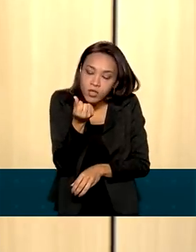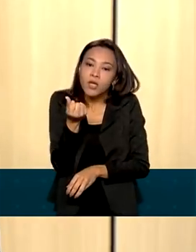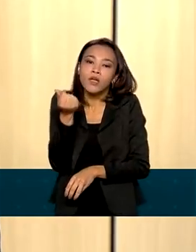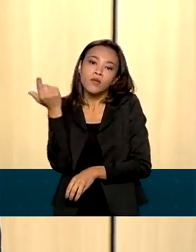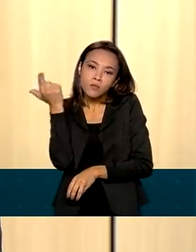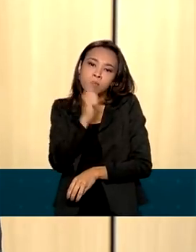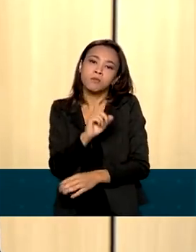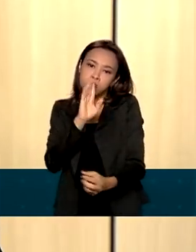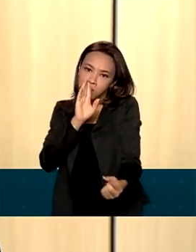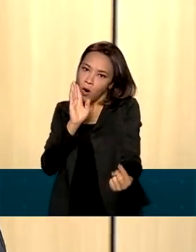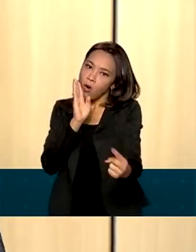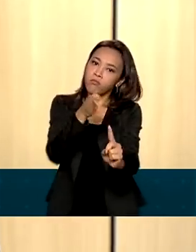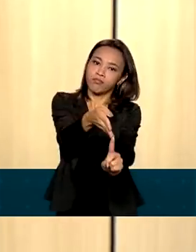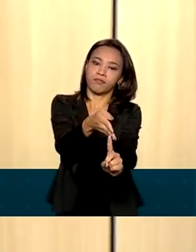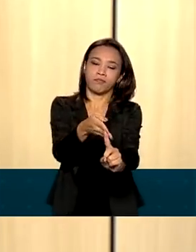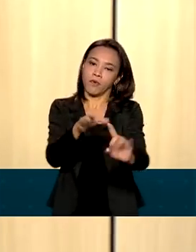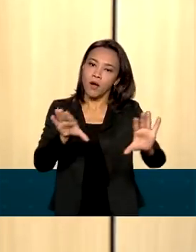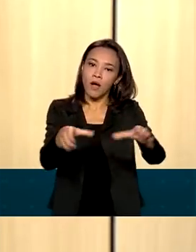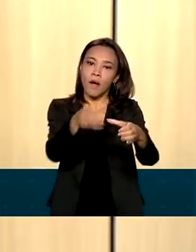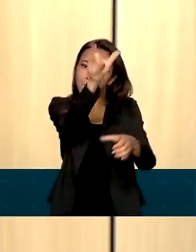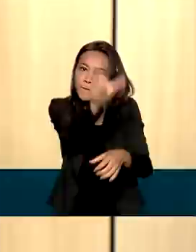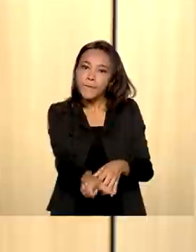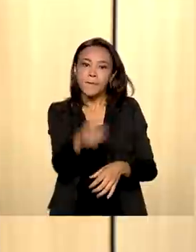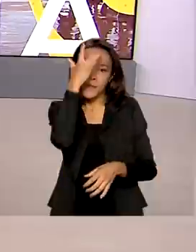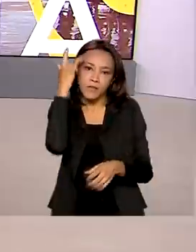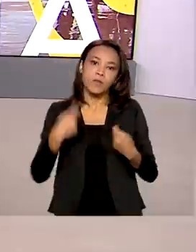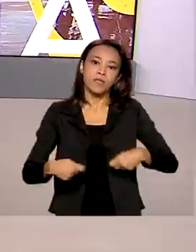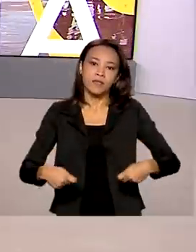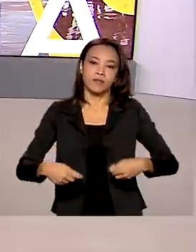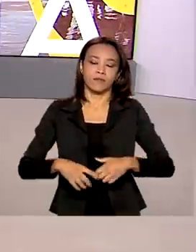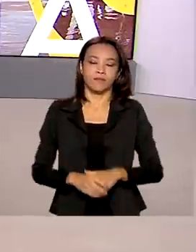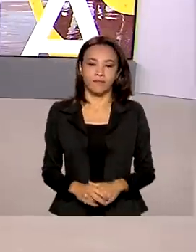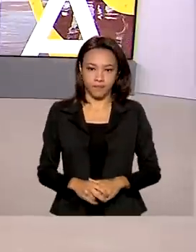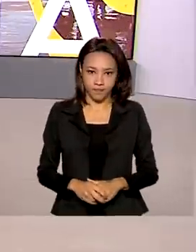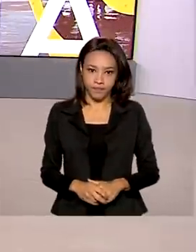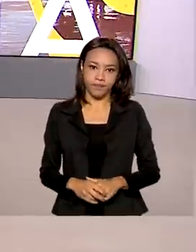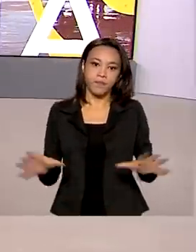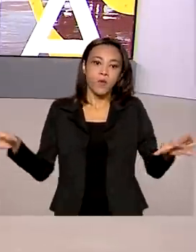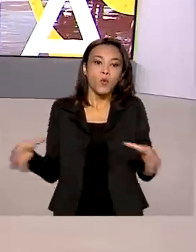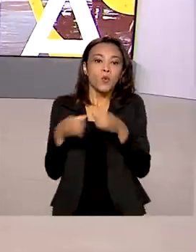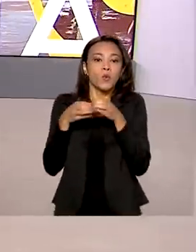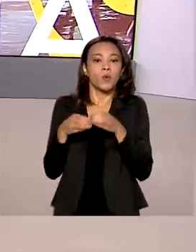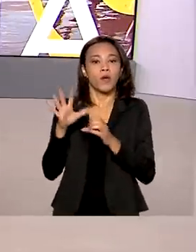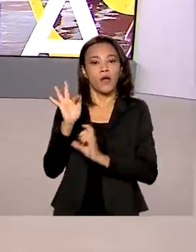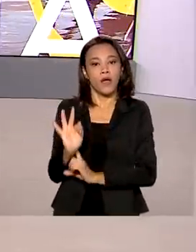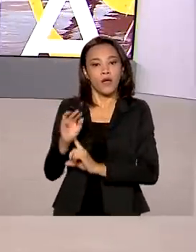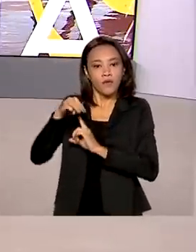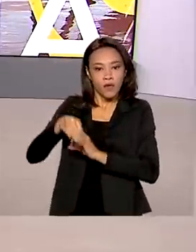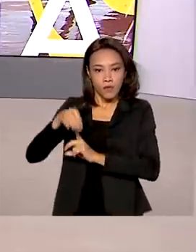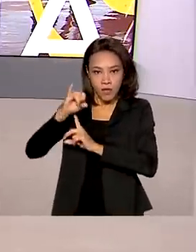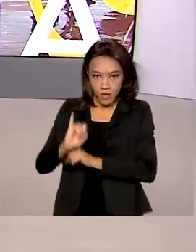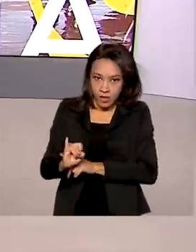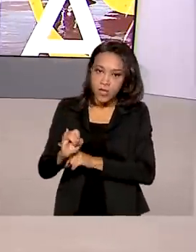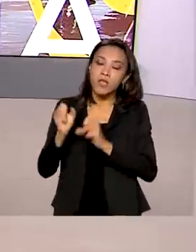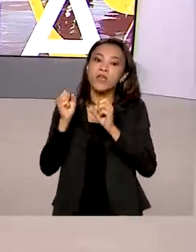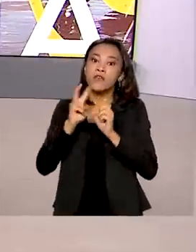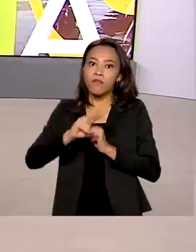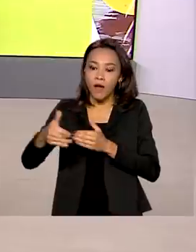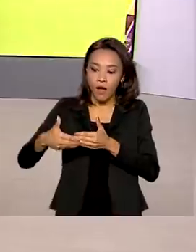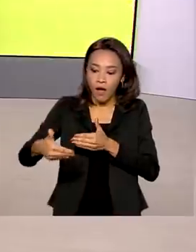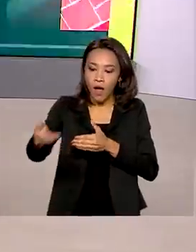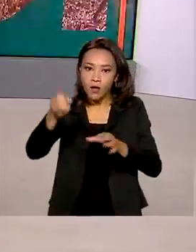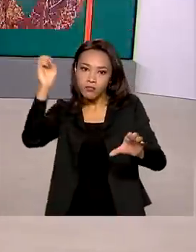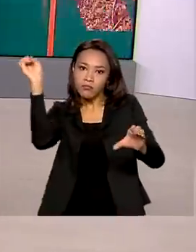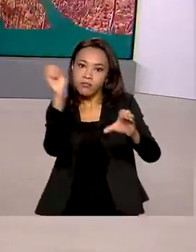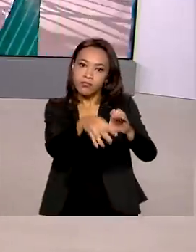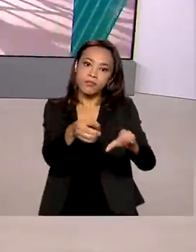efetivamente àquela pessoa que precisa. O FMI anunciou que pode depositar neste mês 15